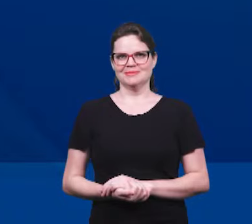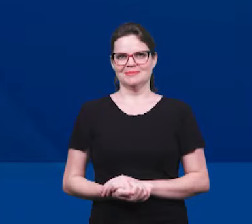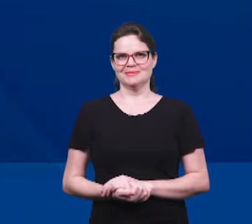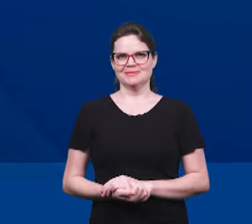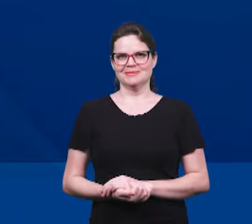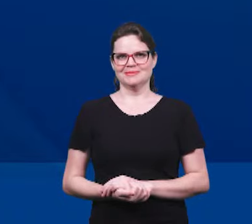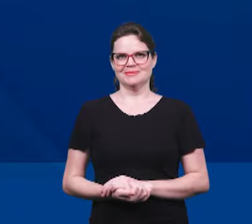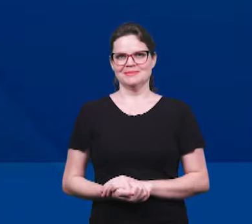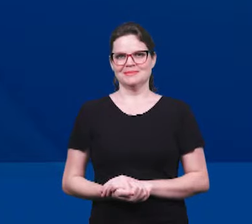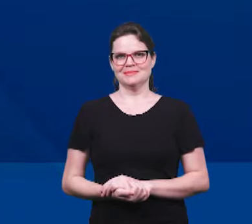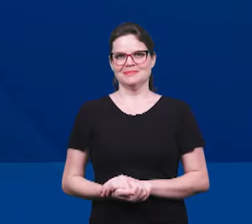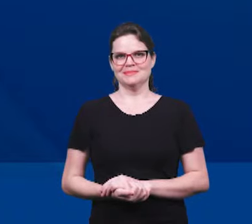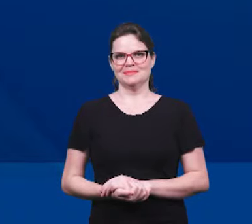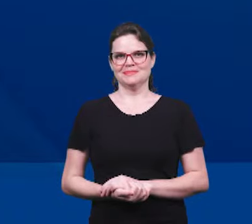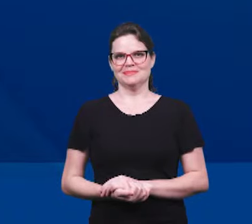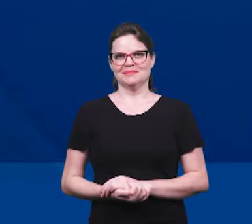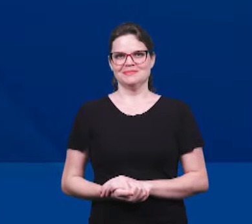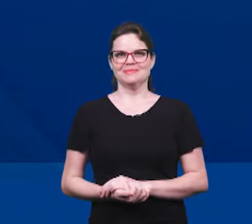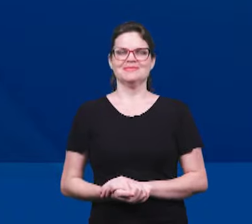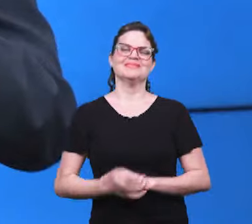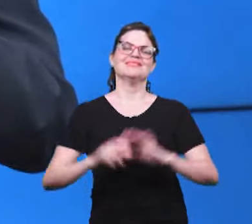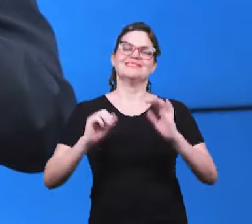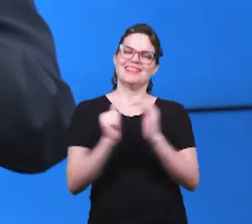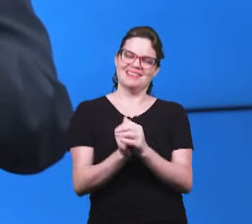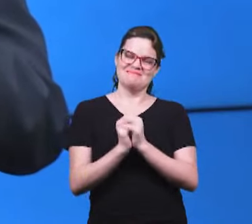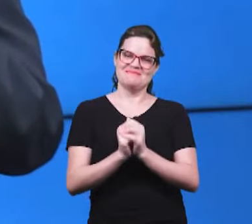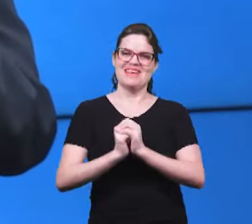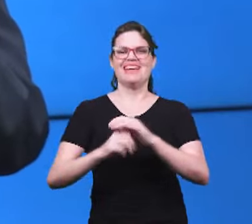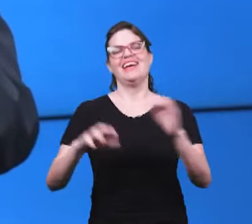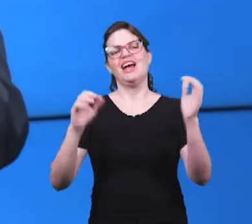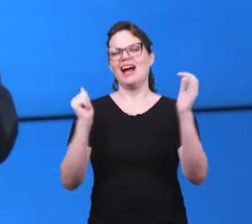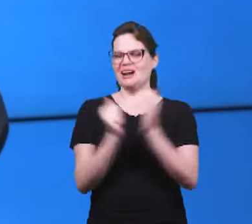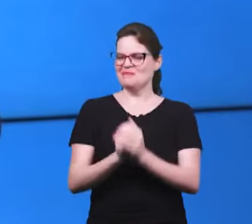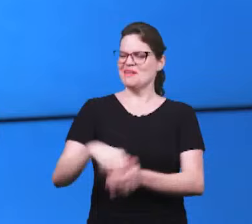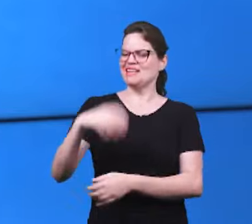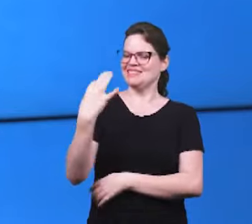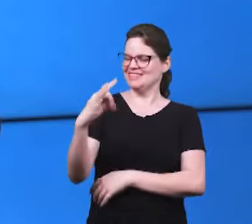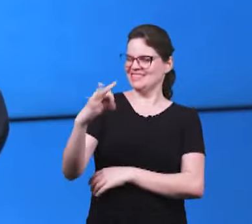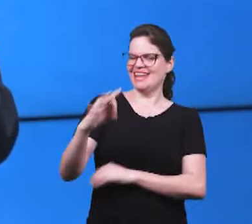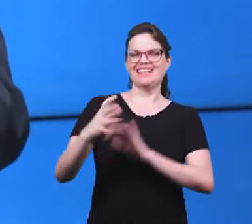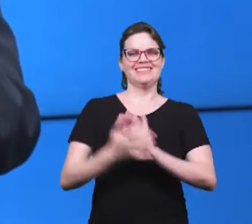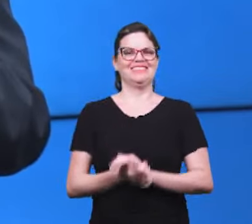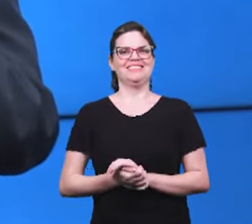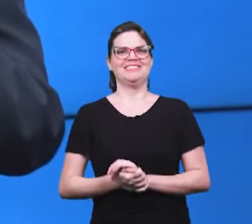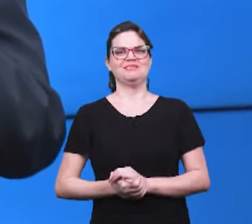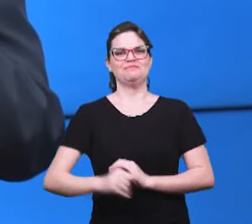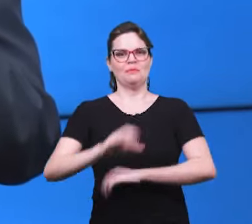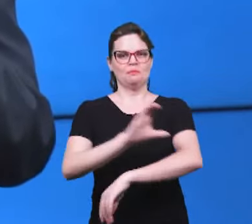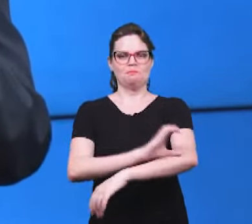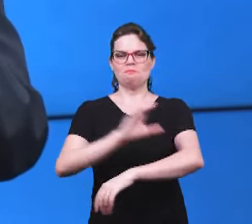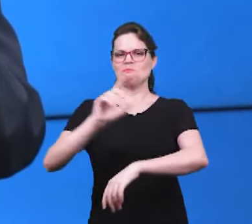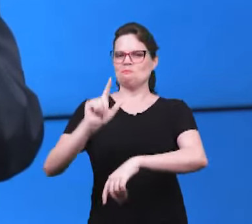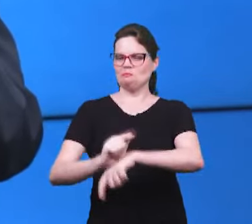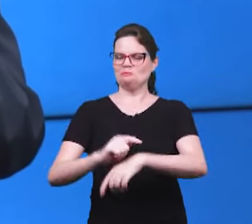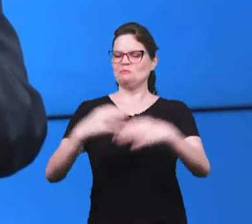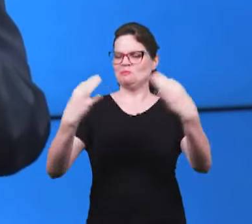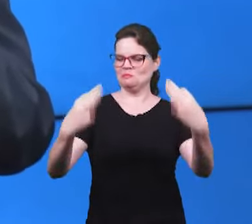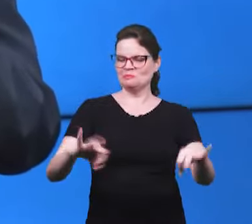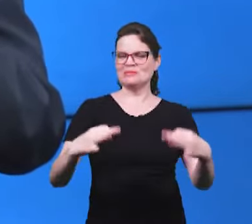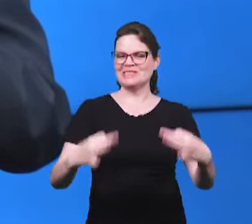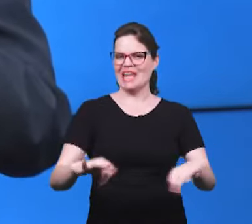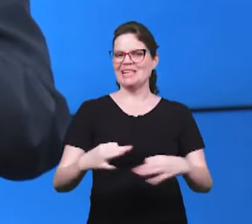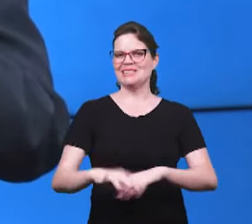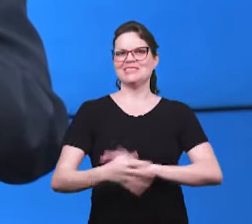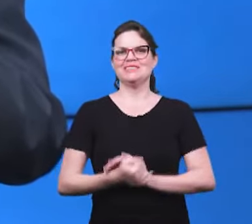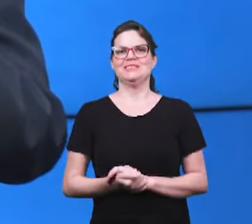Galileia a paz do senhor amém amém Stephanie é exatamente esta expressão a Galileia Cana da